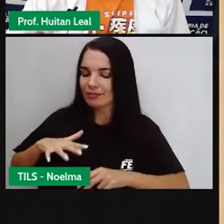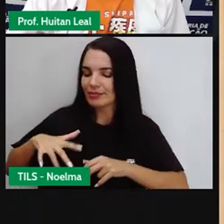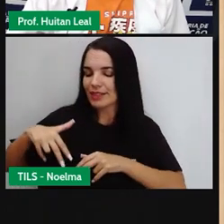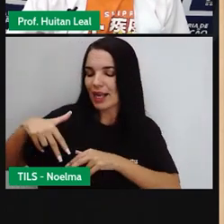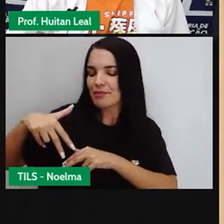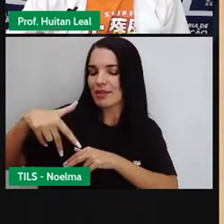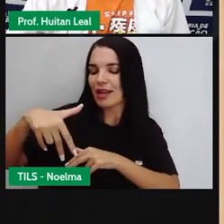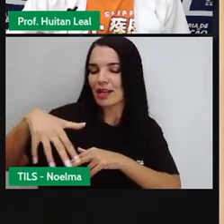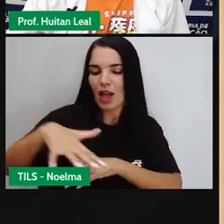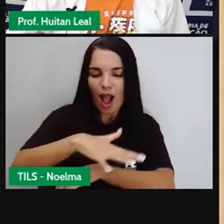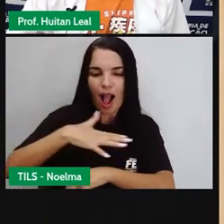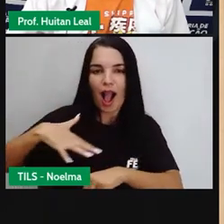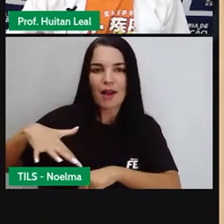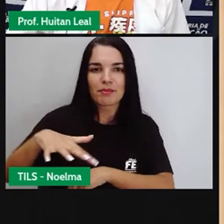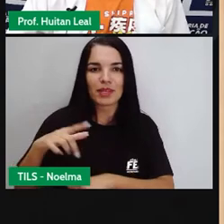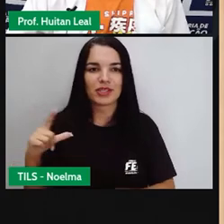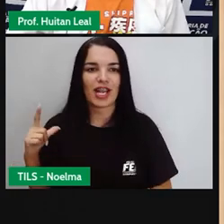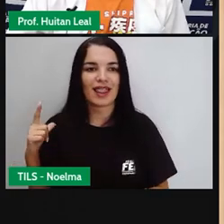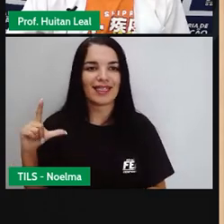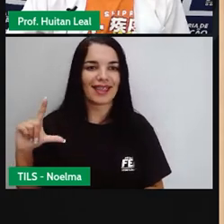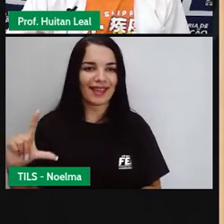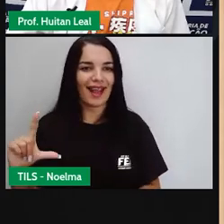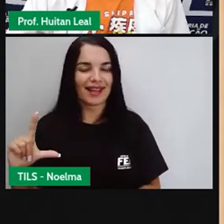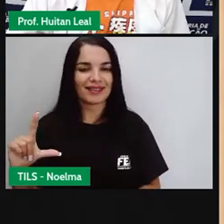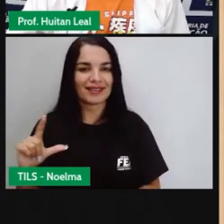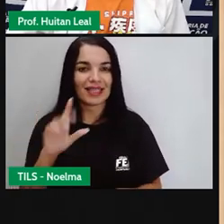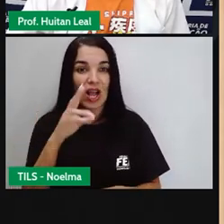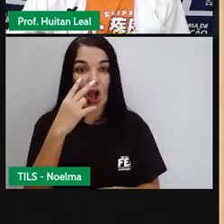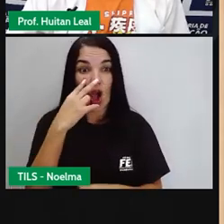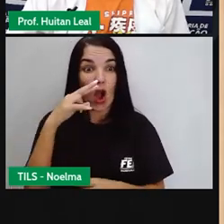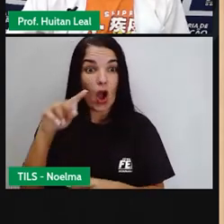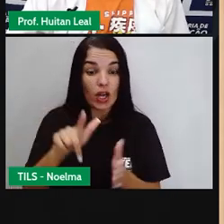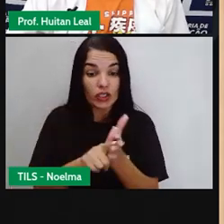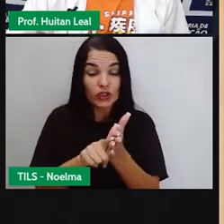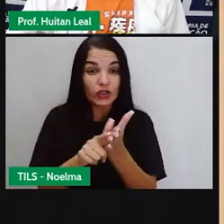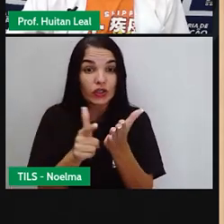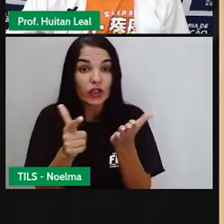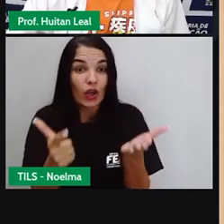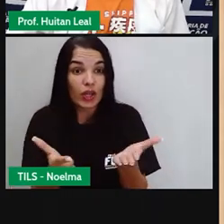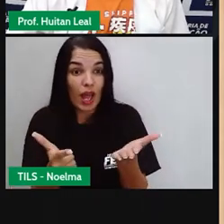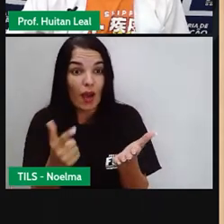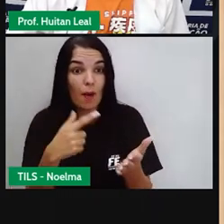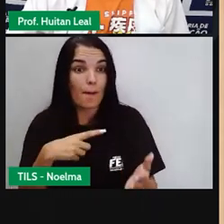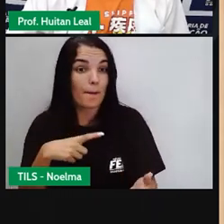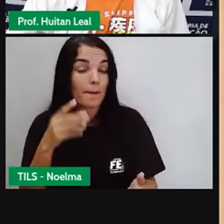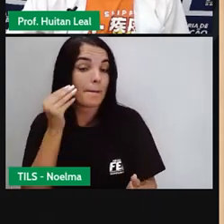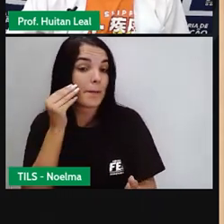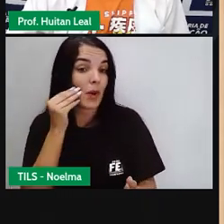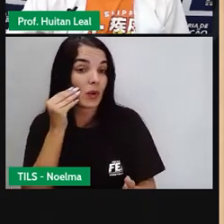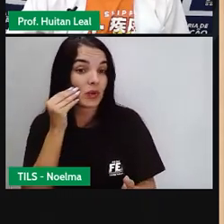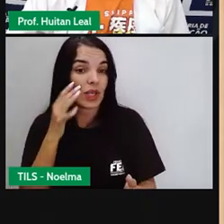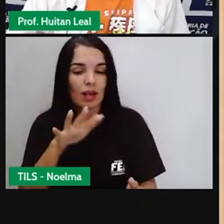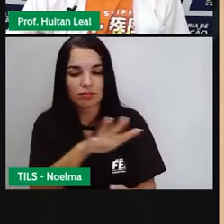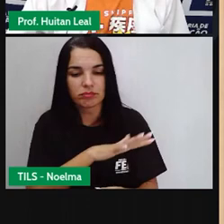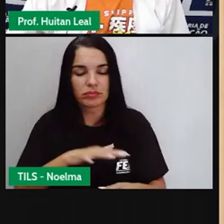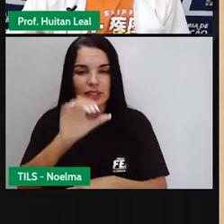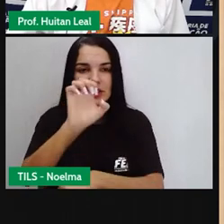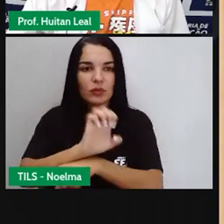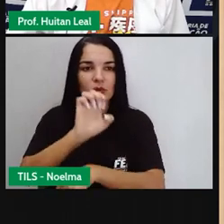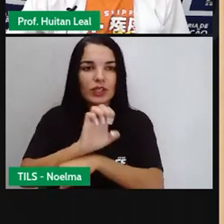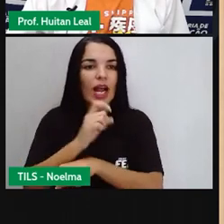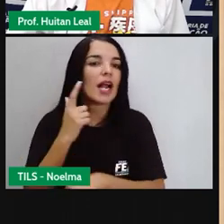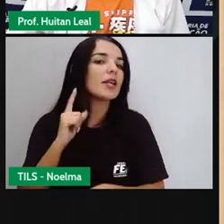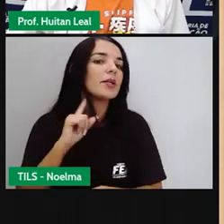Então, olha o que diz a manchete de um jornal de grande circulação no Brasil, jornal Estado de Minas.